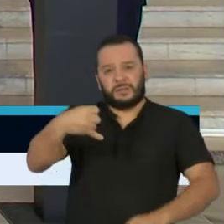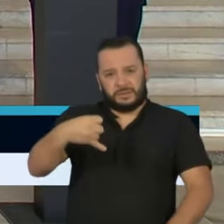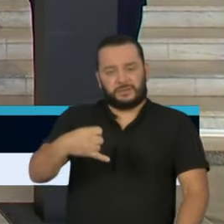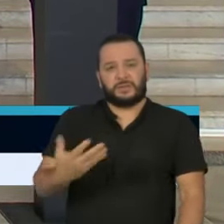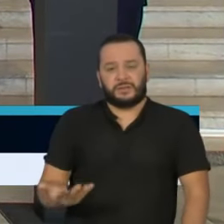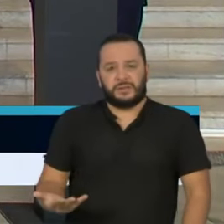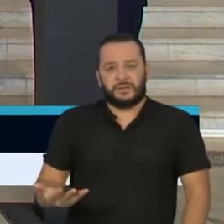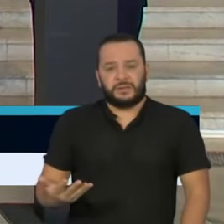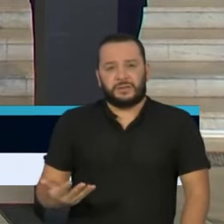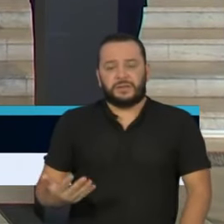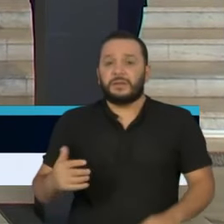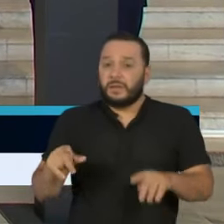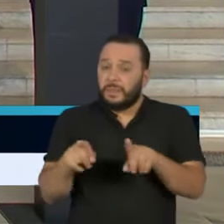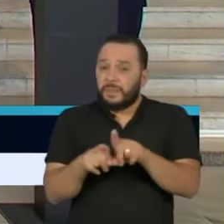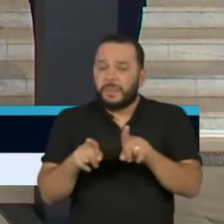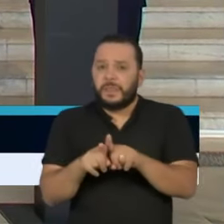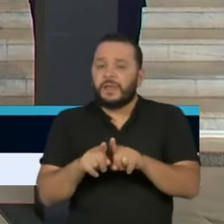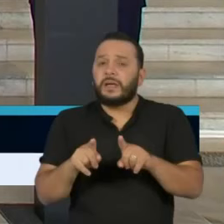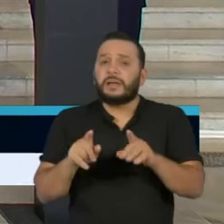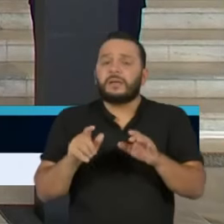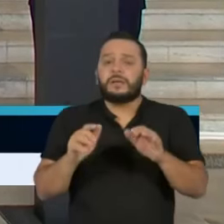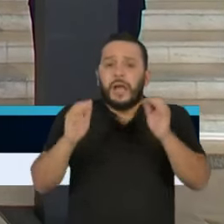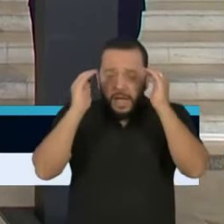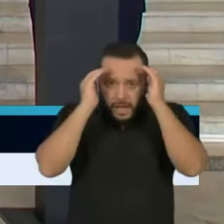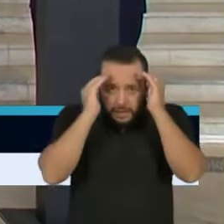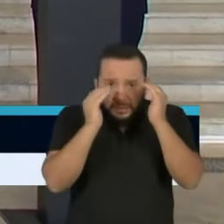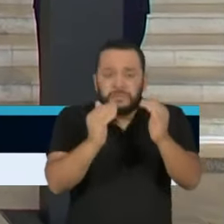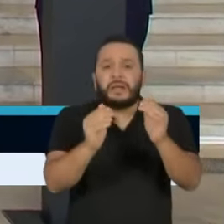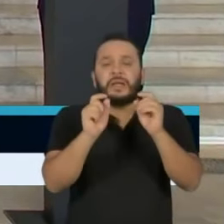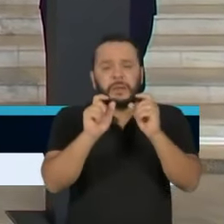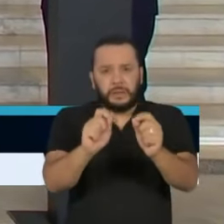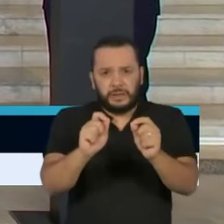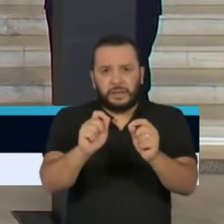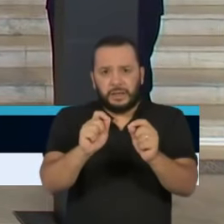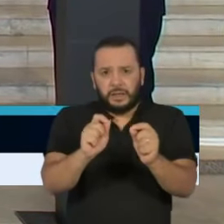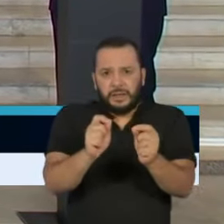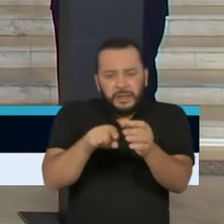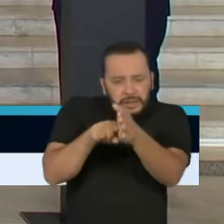o respeito pela materialização do estudo e da técnica